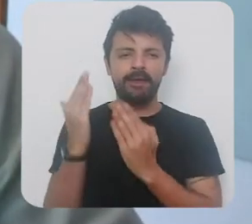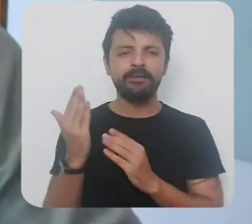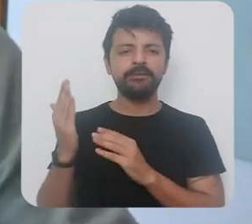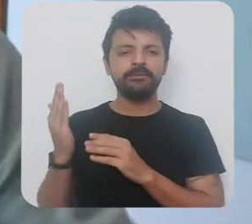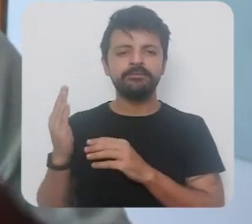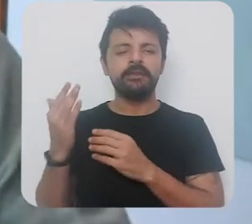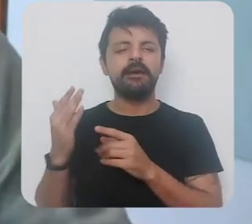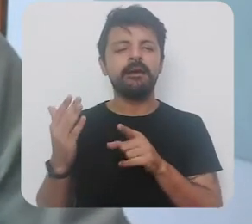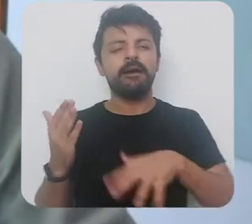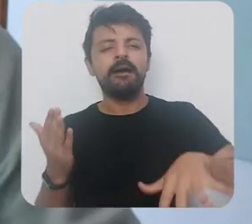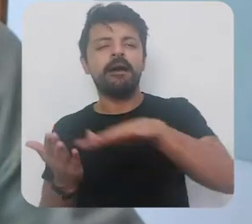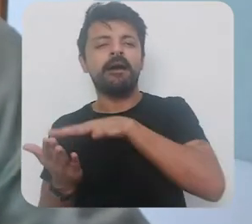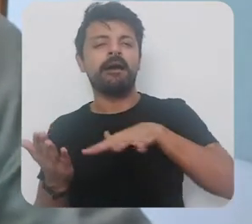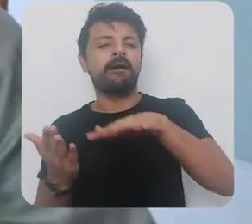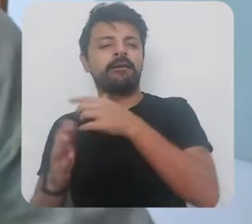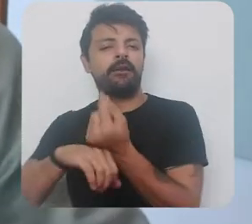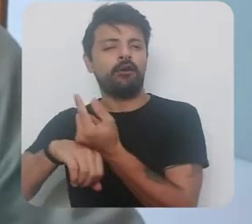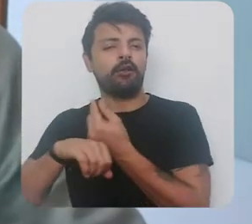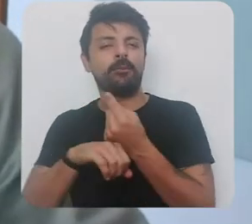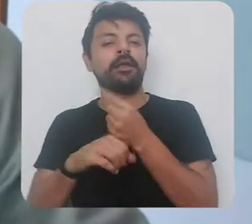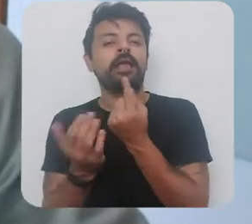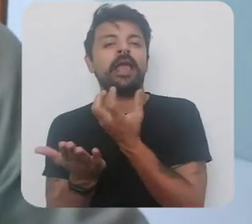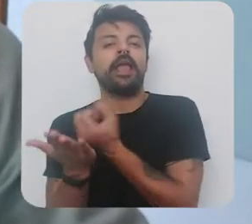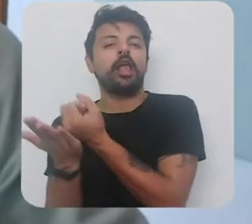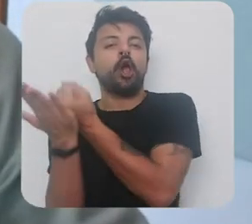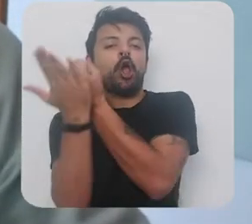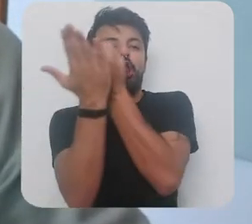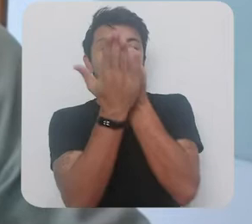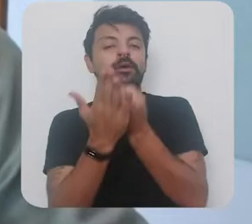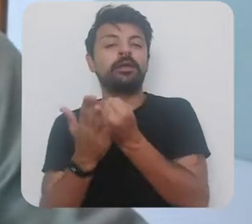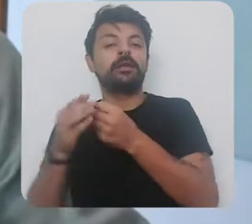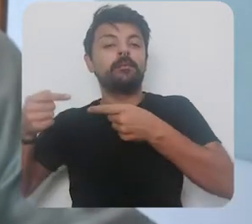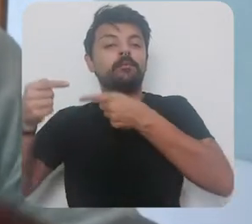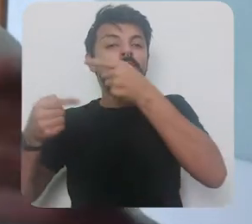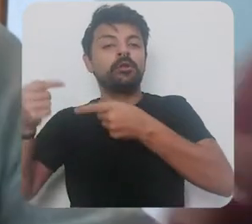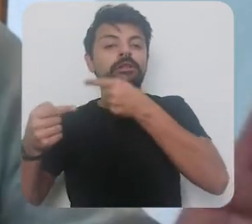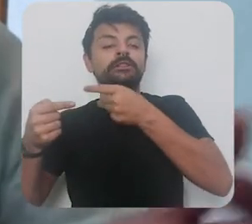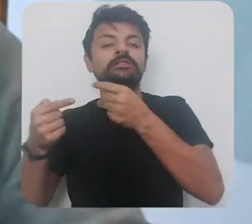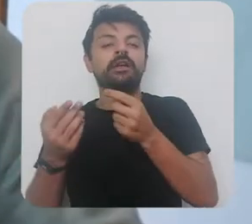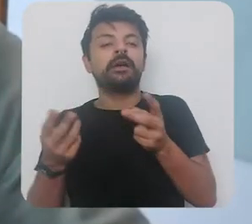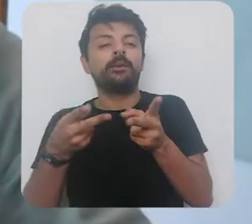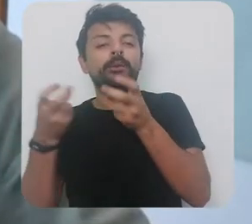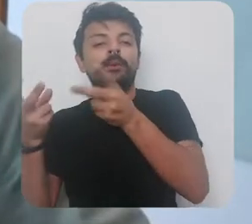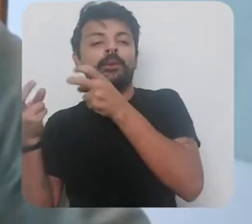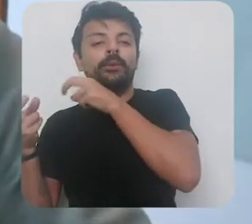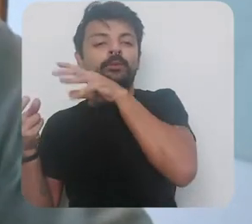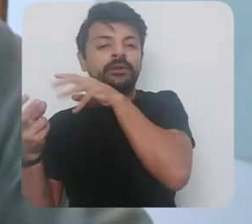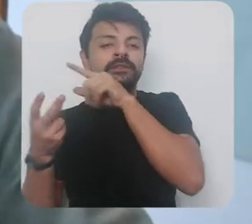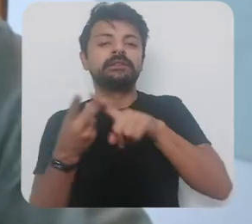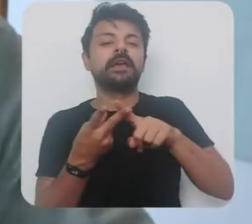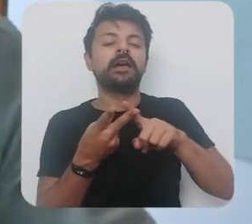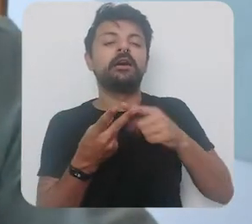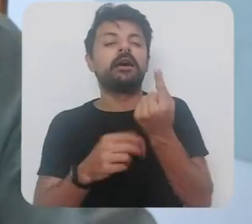a economia que temos macroeconômico que é basicamente política fiscal distribuição de renda